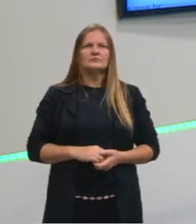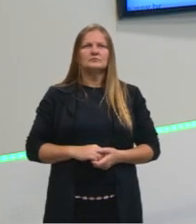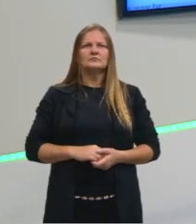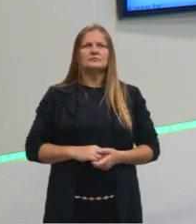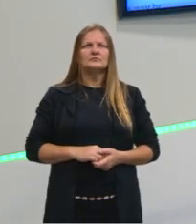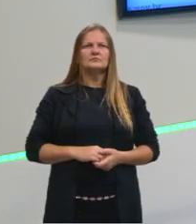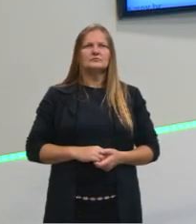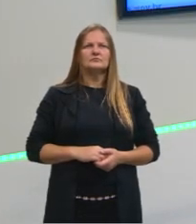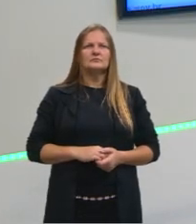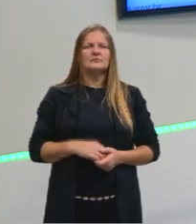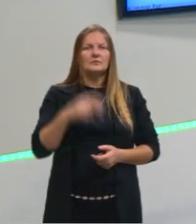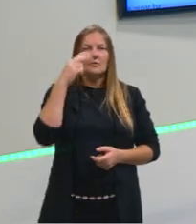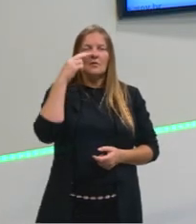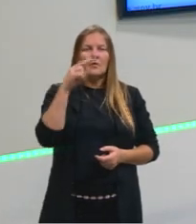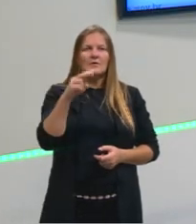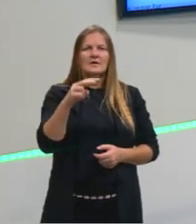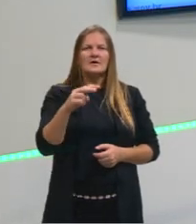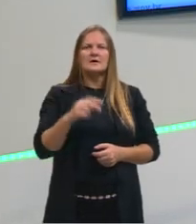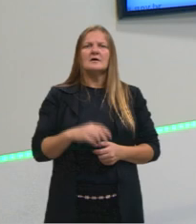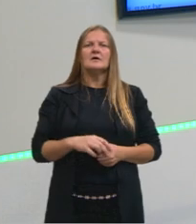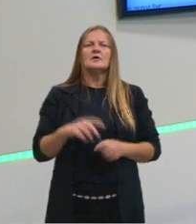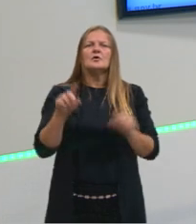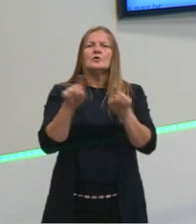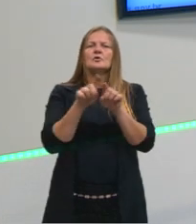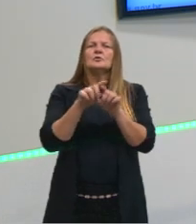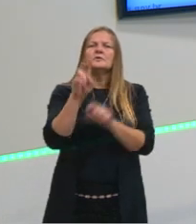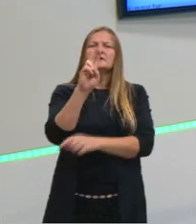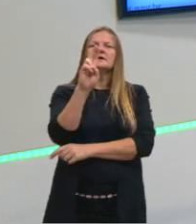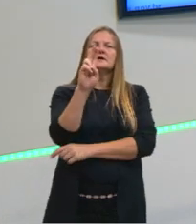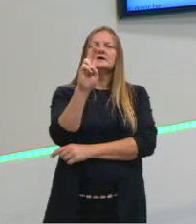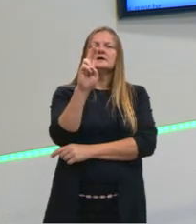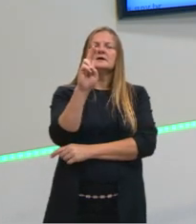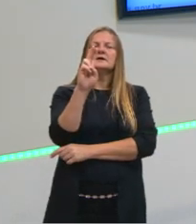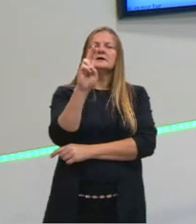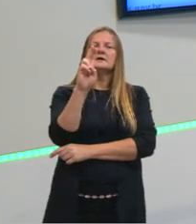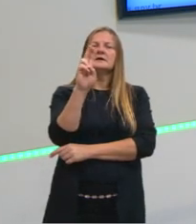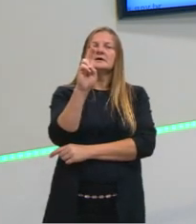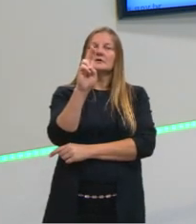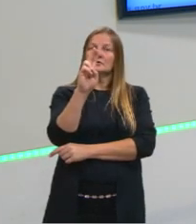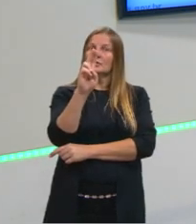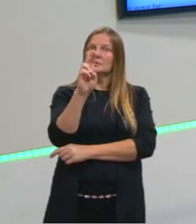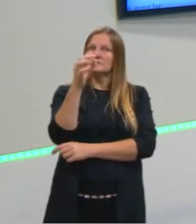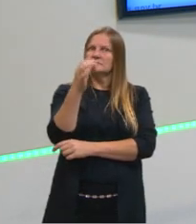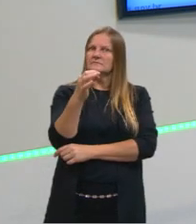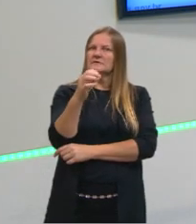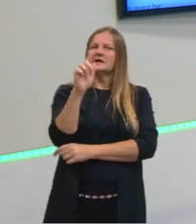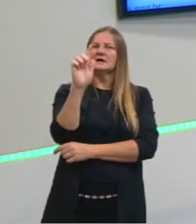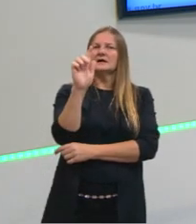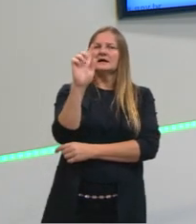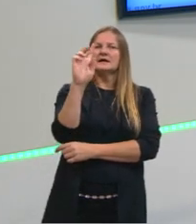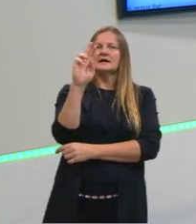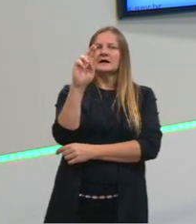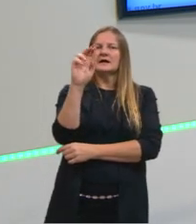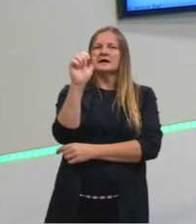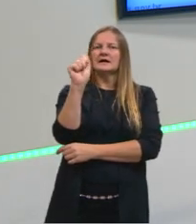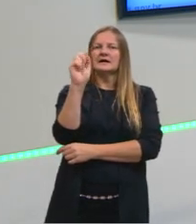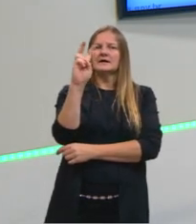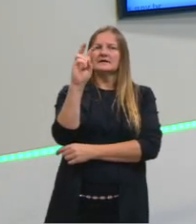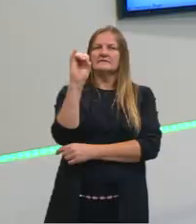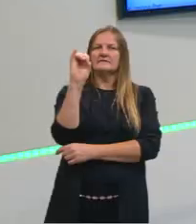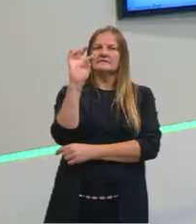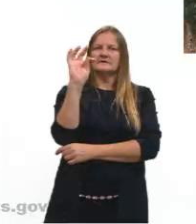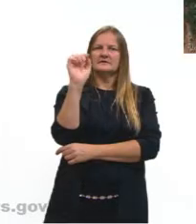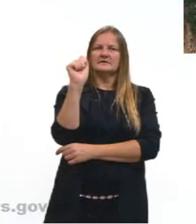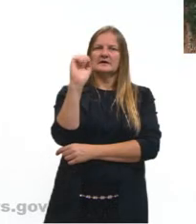Então, olha lá, erosão gravitacional. Essa erosão aqui é uma das que traz muito problema aí relacionado para nós,